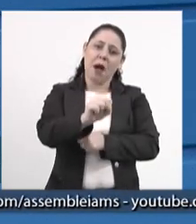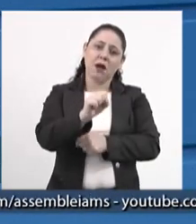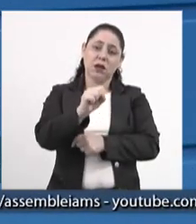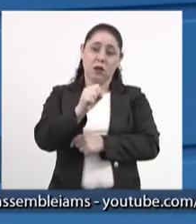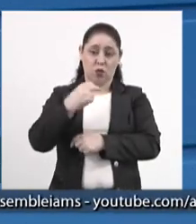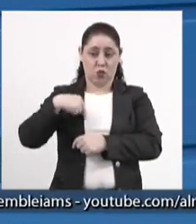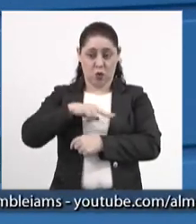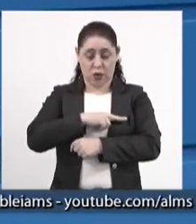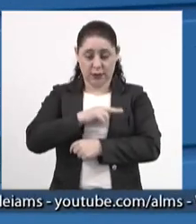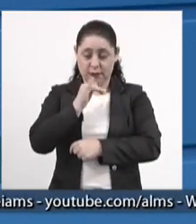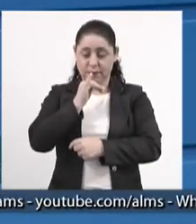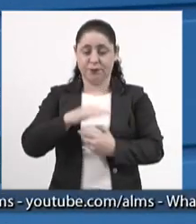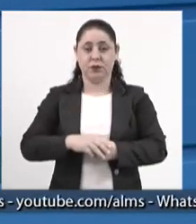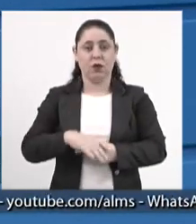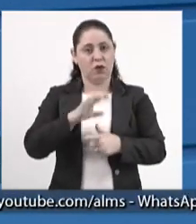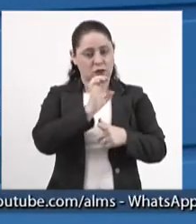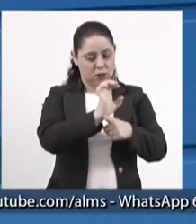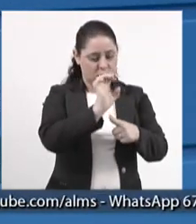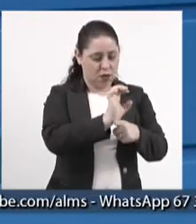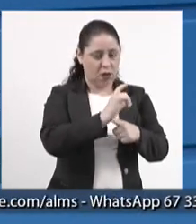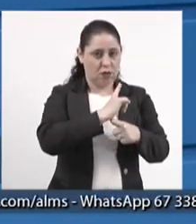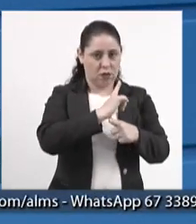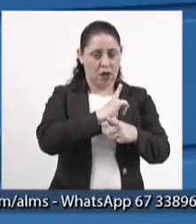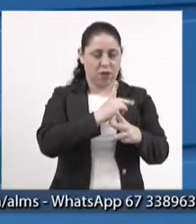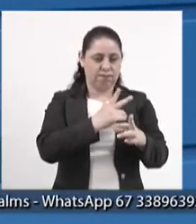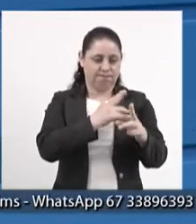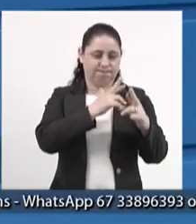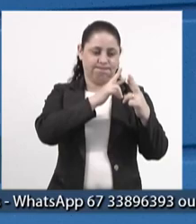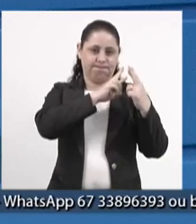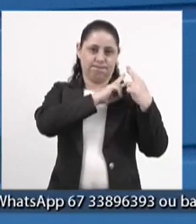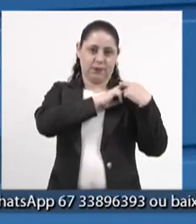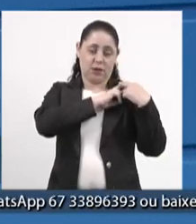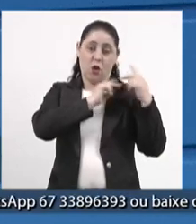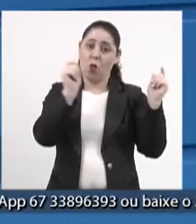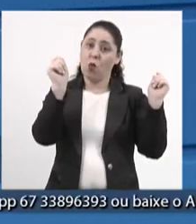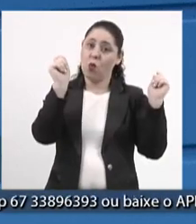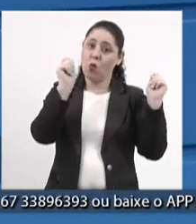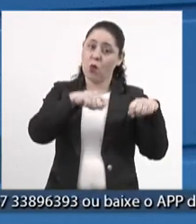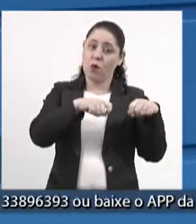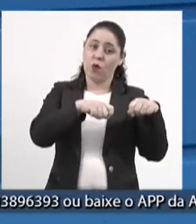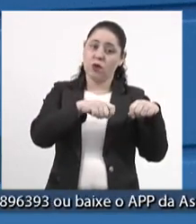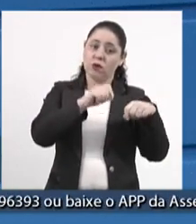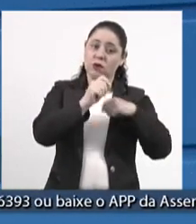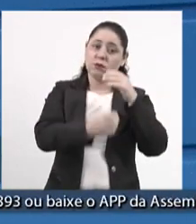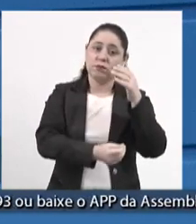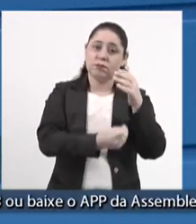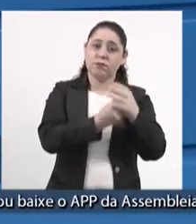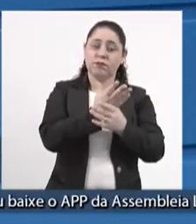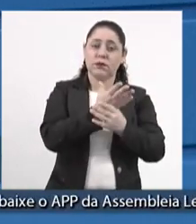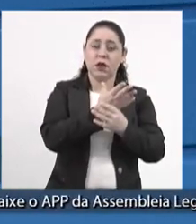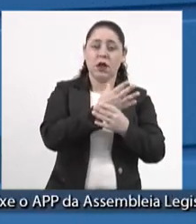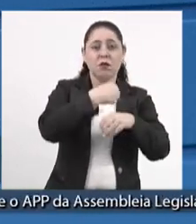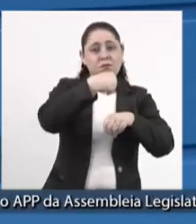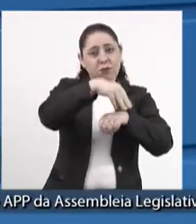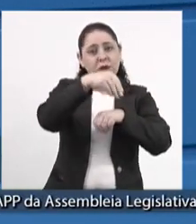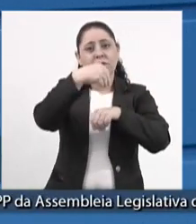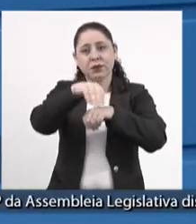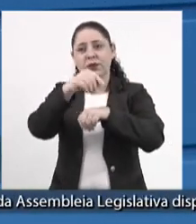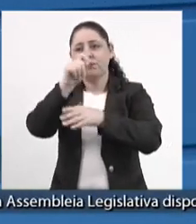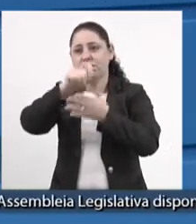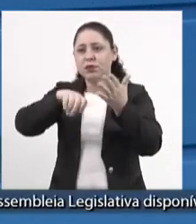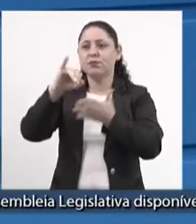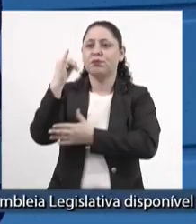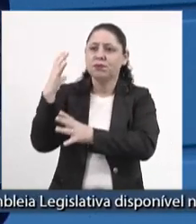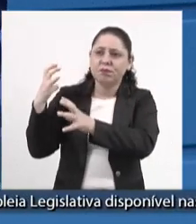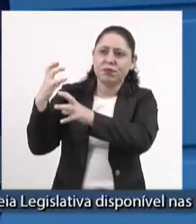que é nosso, o Estado que tem a responsabilidade e a competência de instituir, de lançar o seu tributo, de